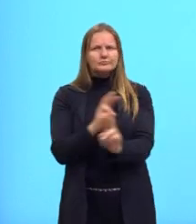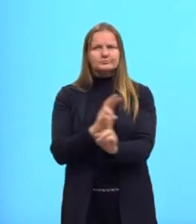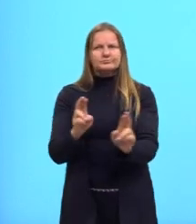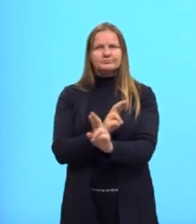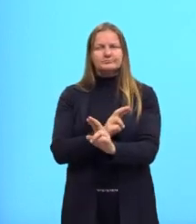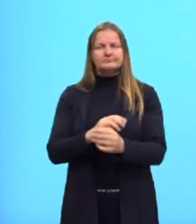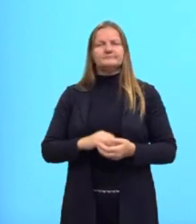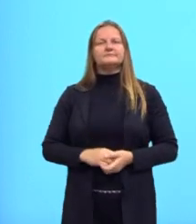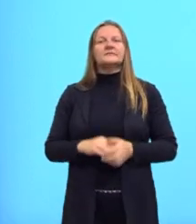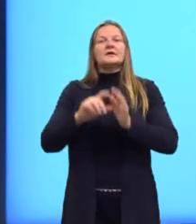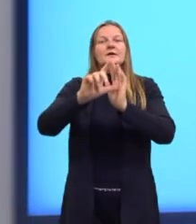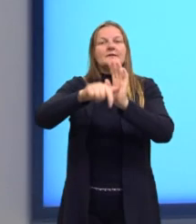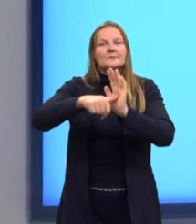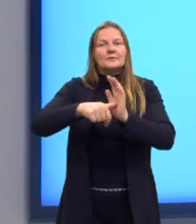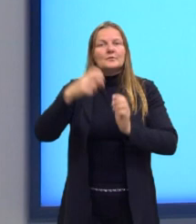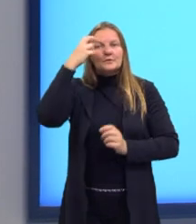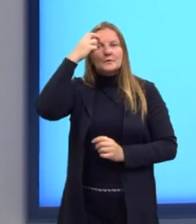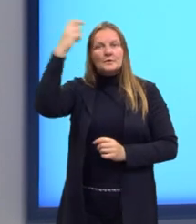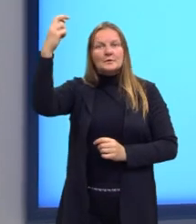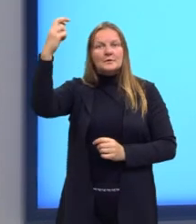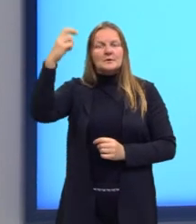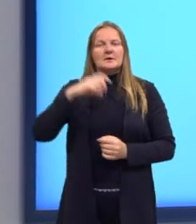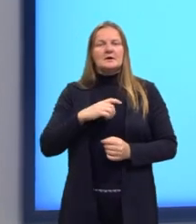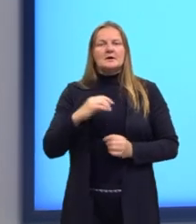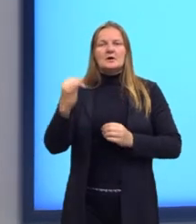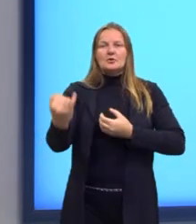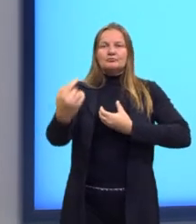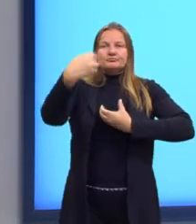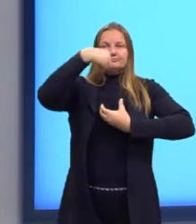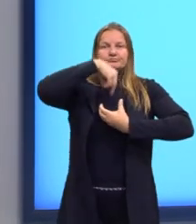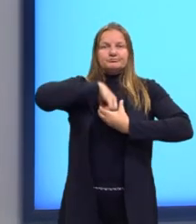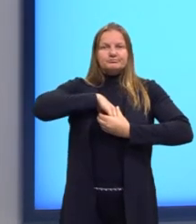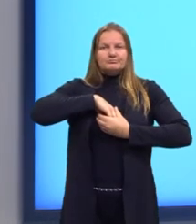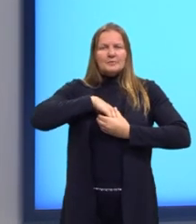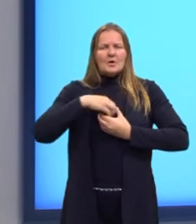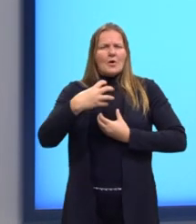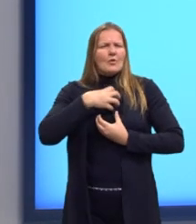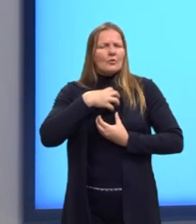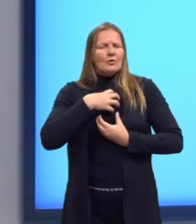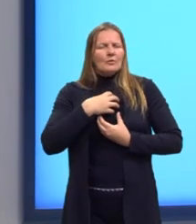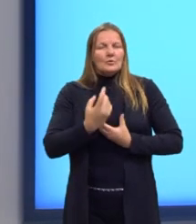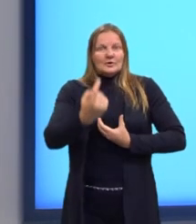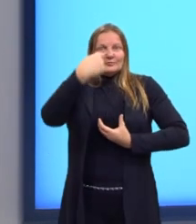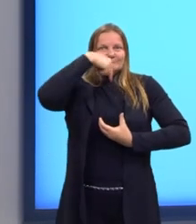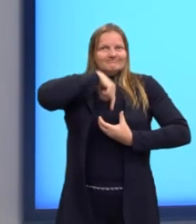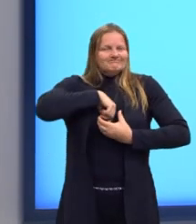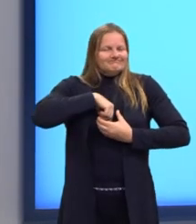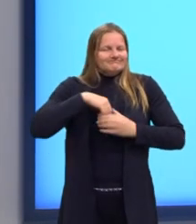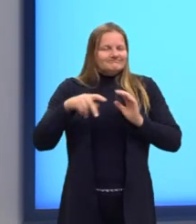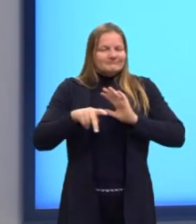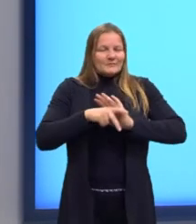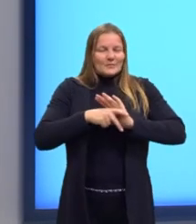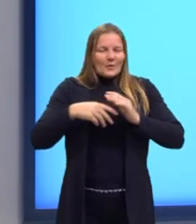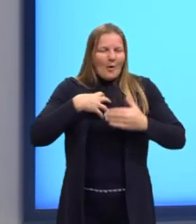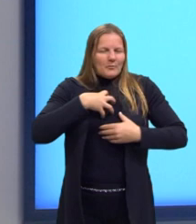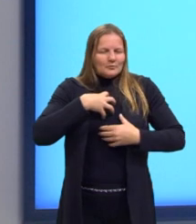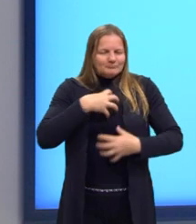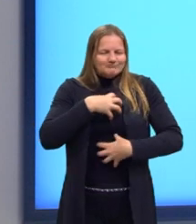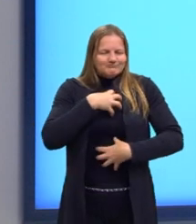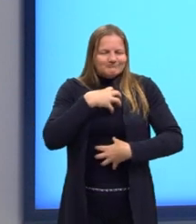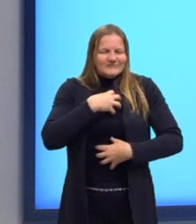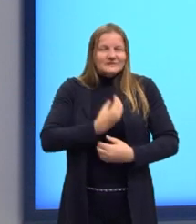Depois, a inteligência intrapessoal. Entender a si mesmo e aos seus próprios